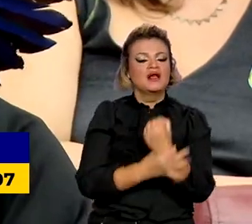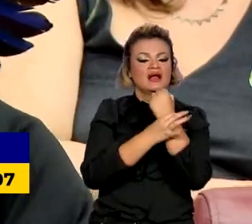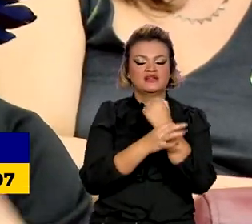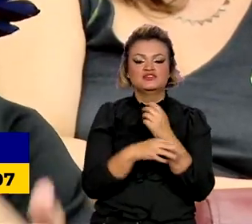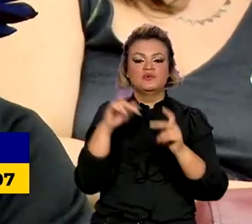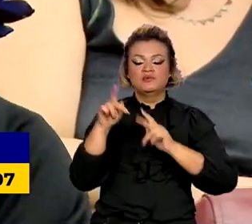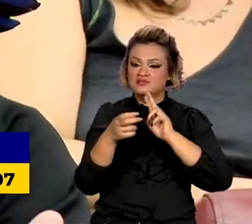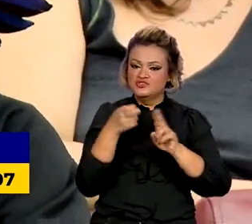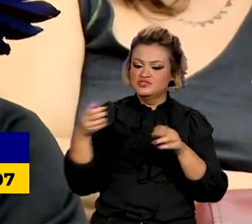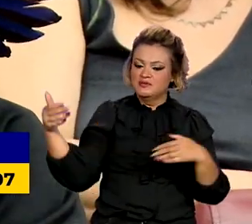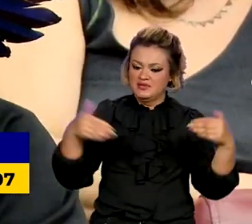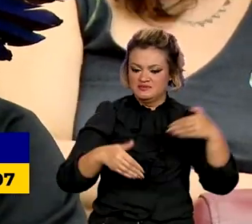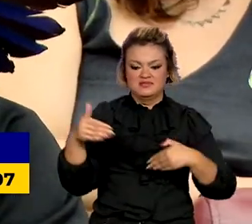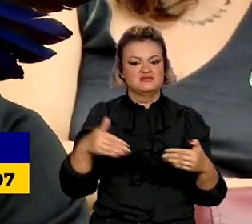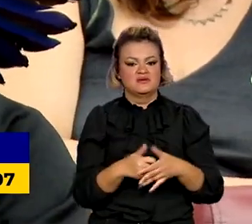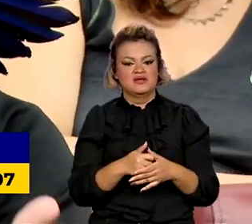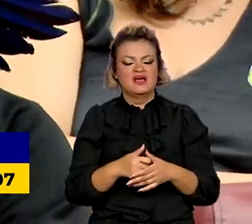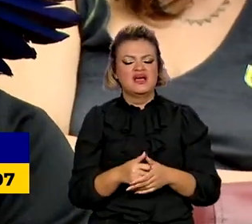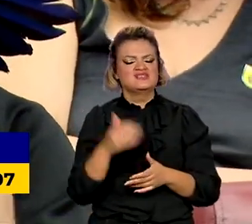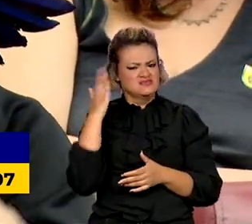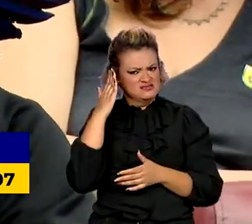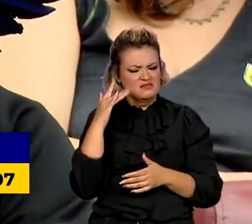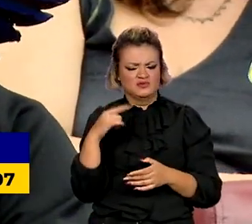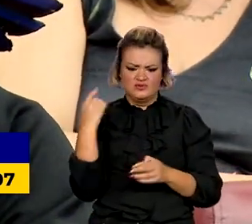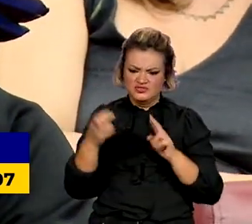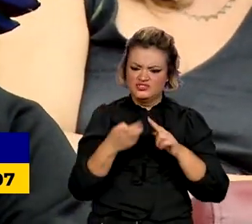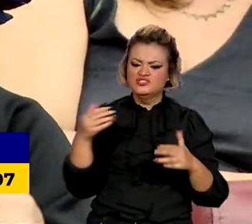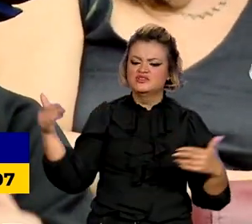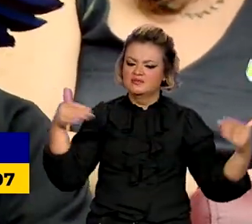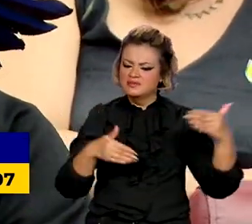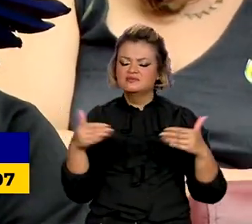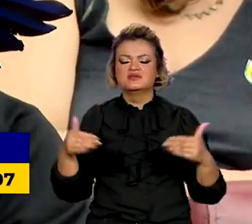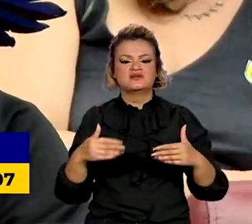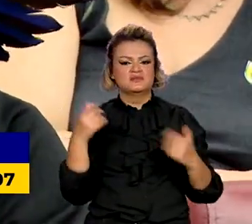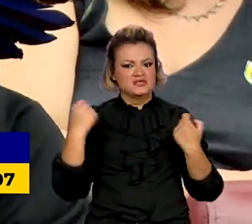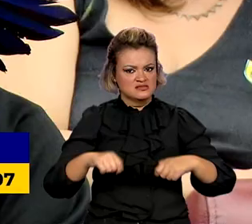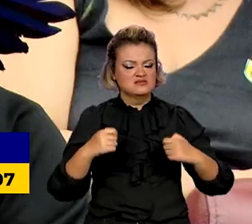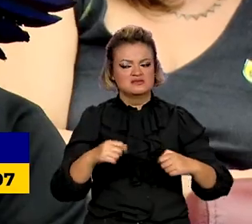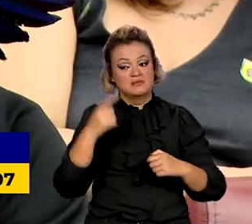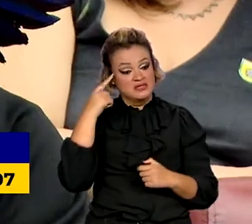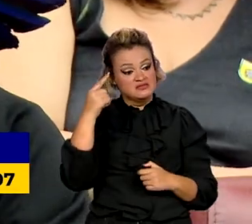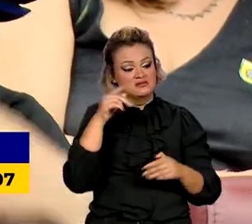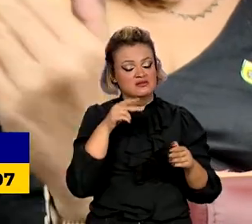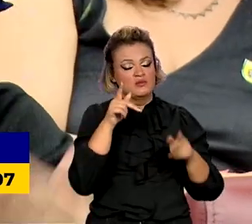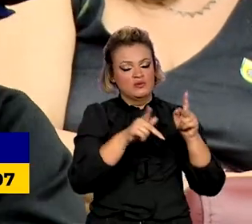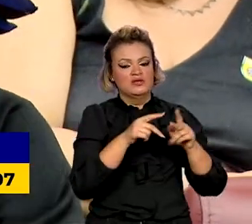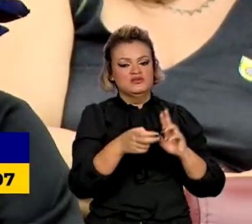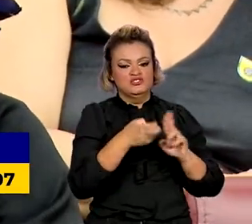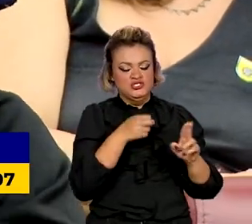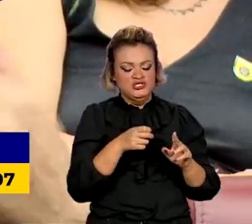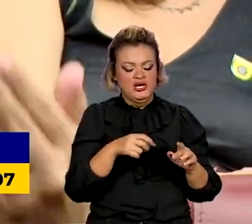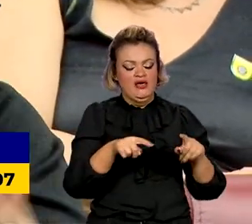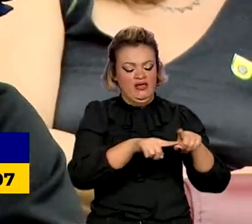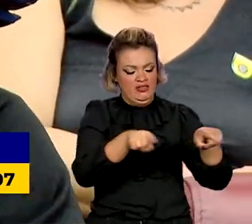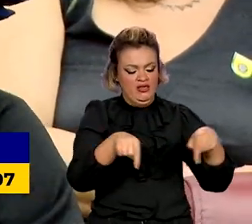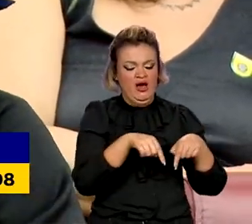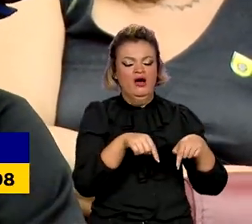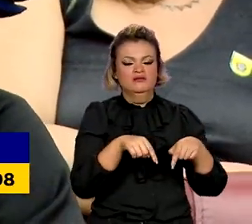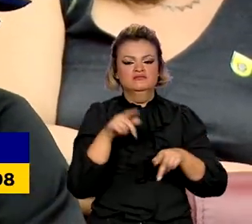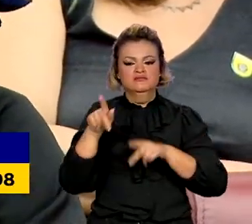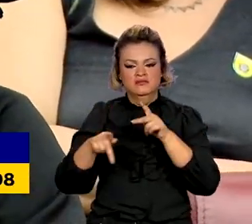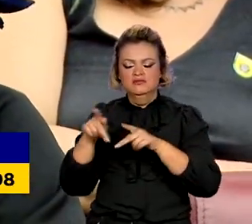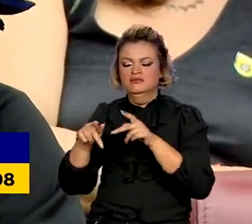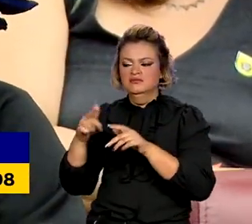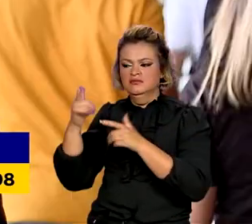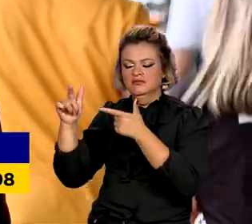povos indígenas, porque a gente sabe que é importante a gente estar pensando pautas, pensando na população indígena, não só dos territórios, mas também nos povos indígenas